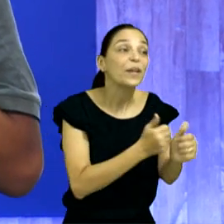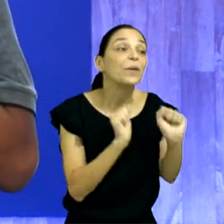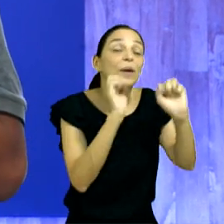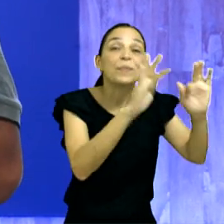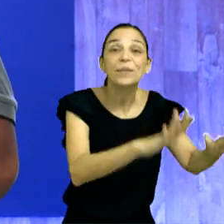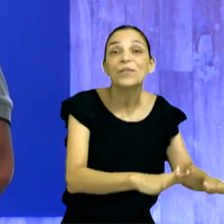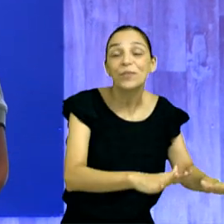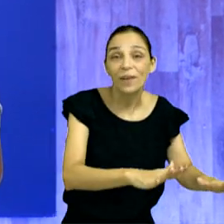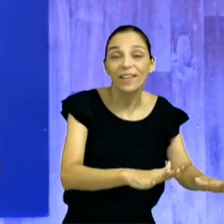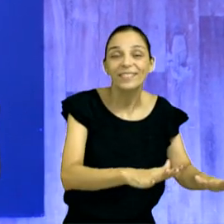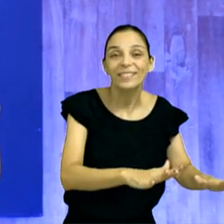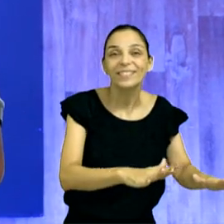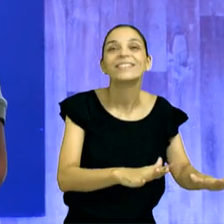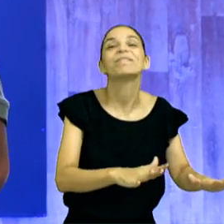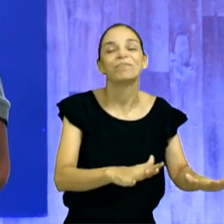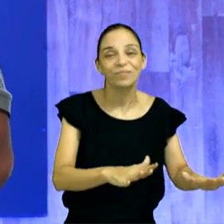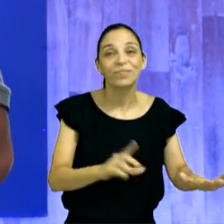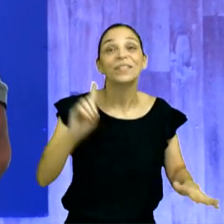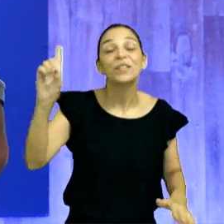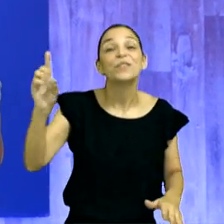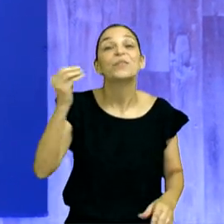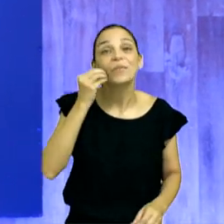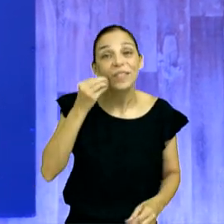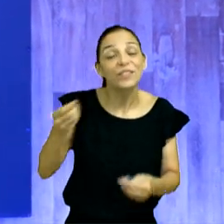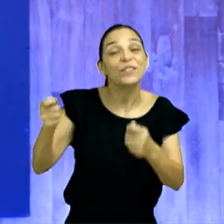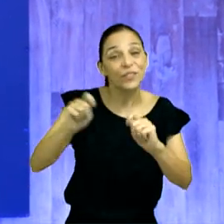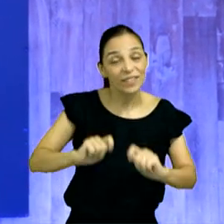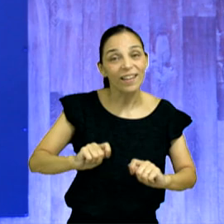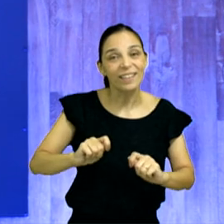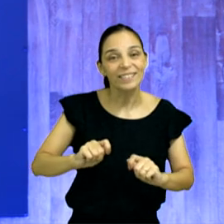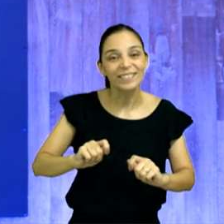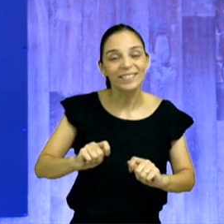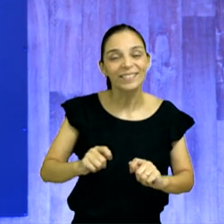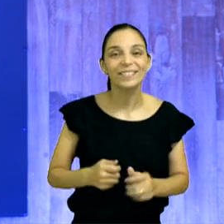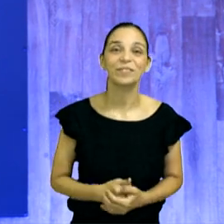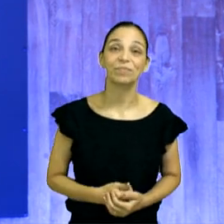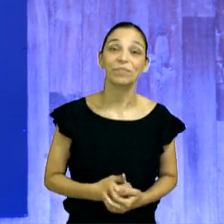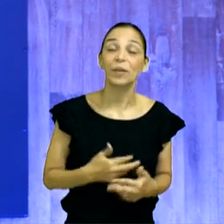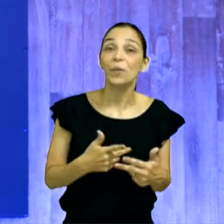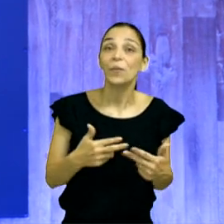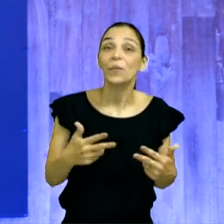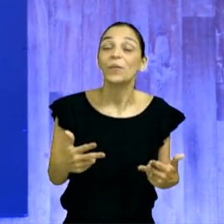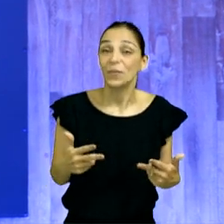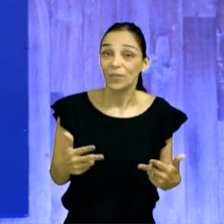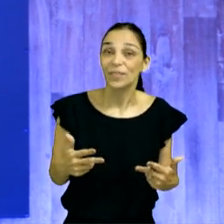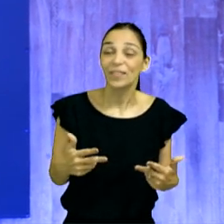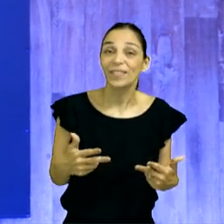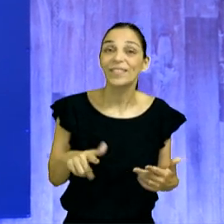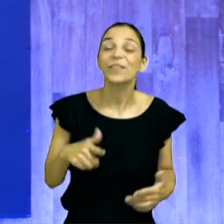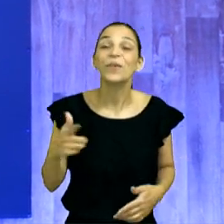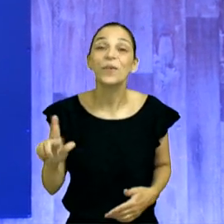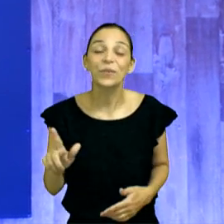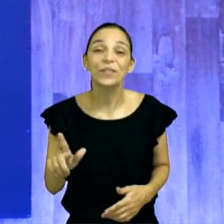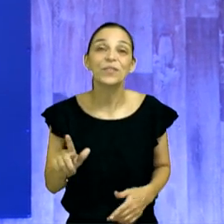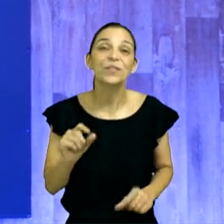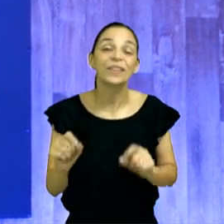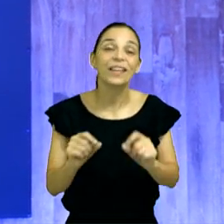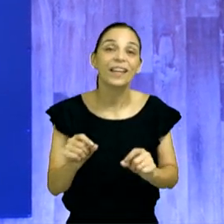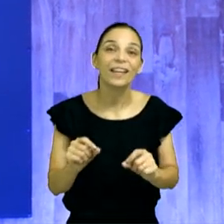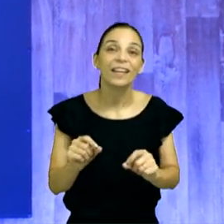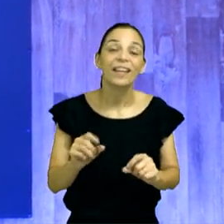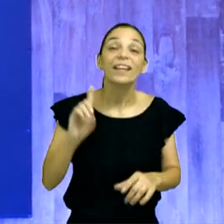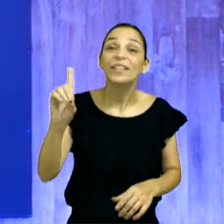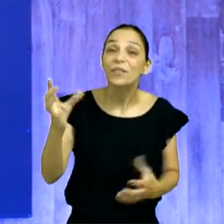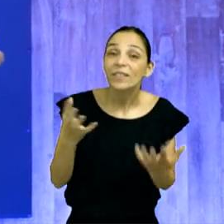É isso que ele faz. E sabe que coisa boa, mas outra, quantas coisas boas já dissemos hoje, ele quer usar a tua vida,